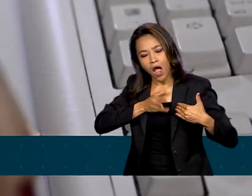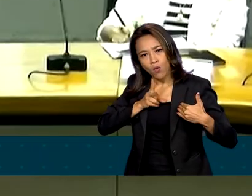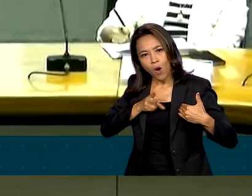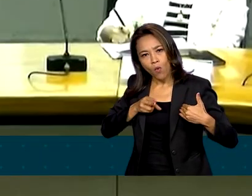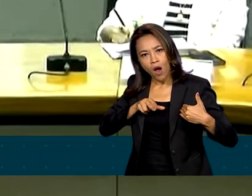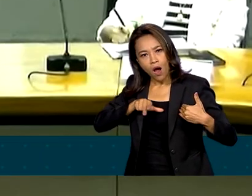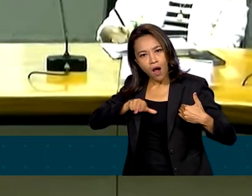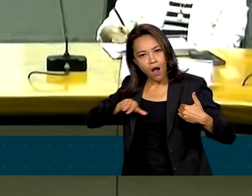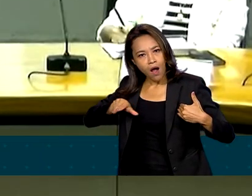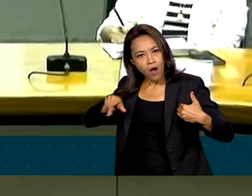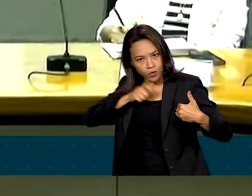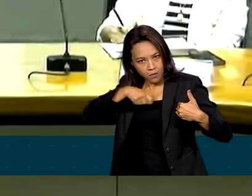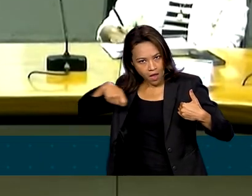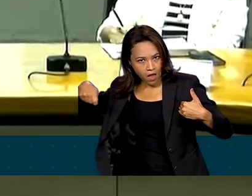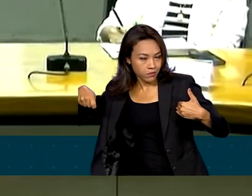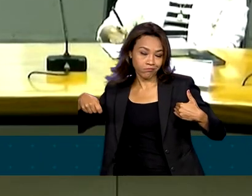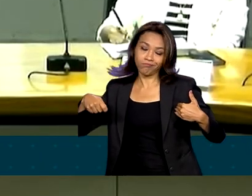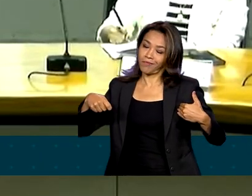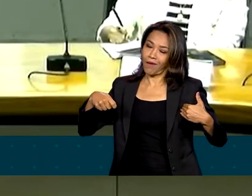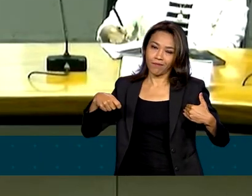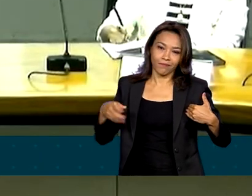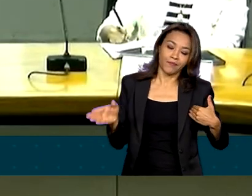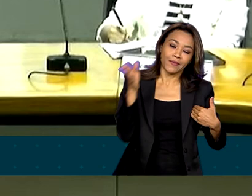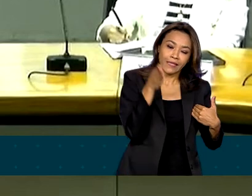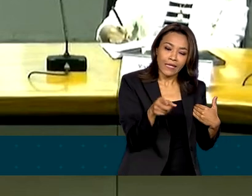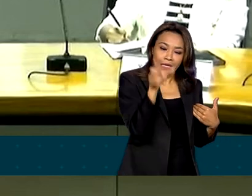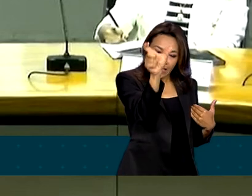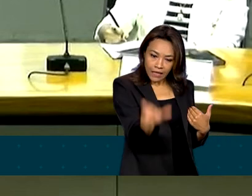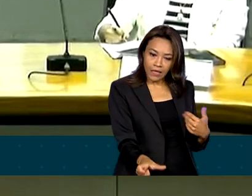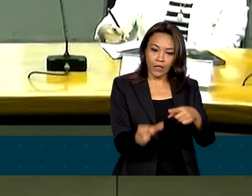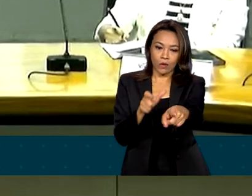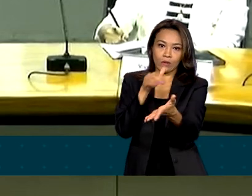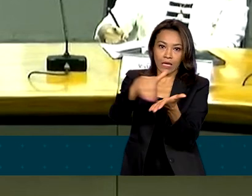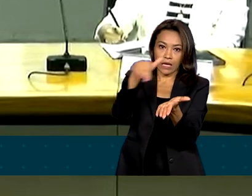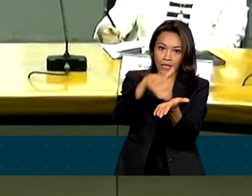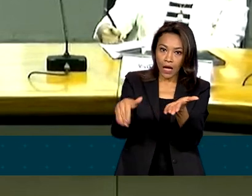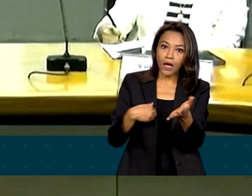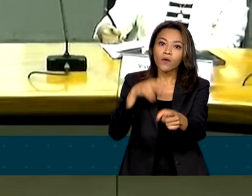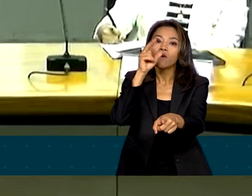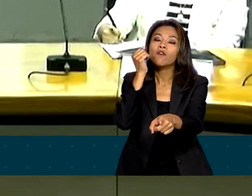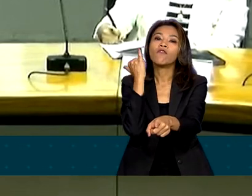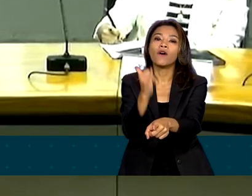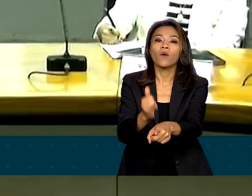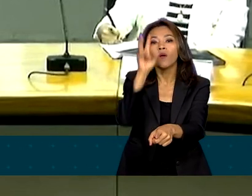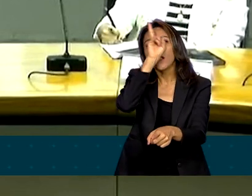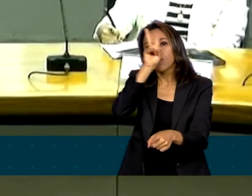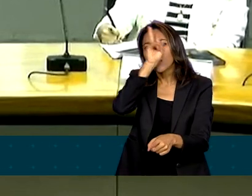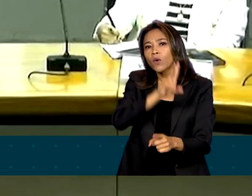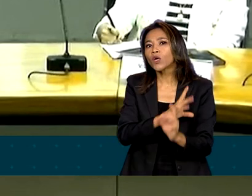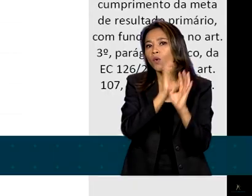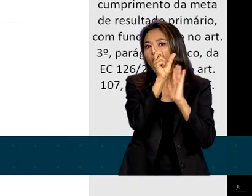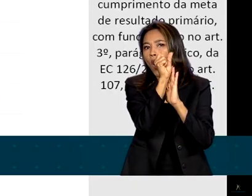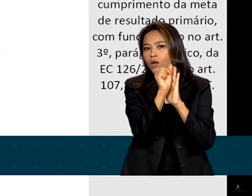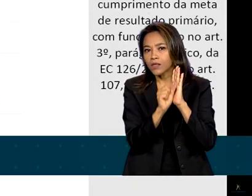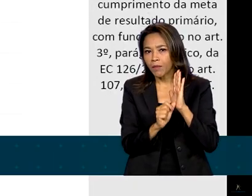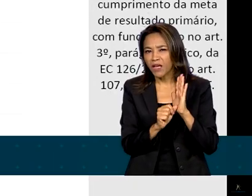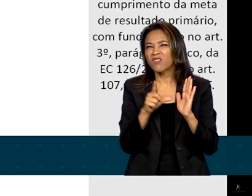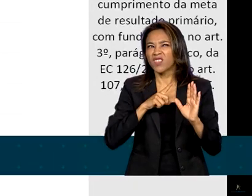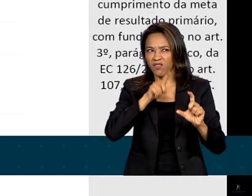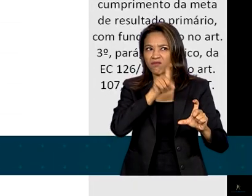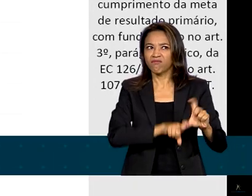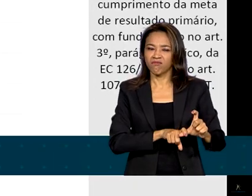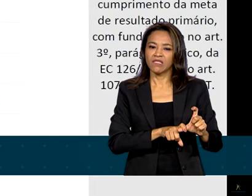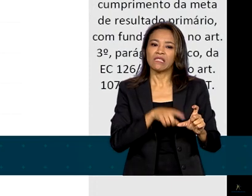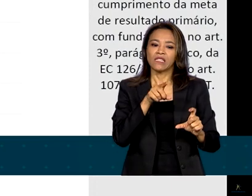meses. O secretário do Tesouro Nacional, Rogério Seron, lembrou que o orçamento prevê um déficit de R